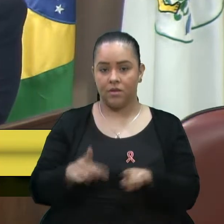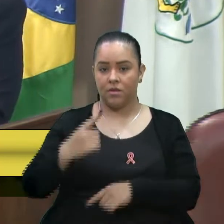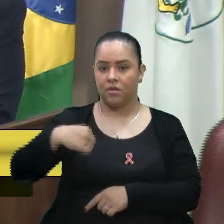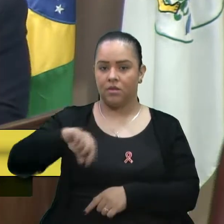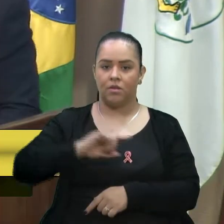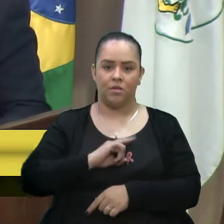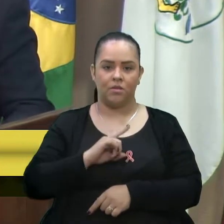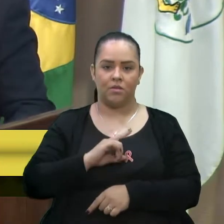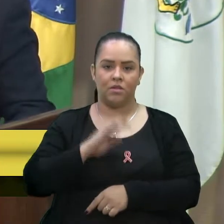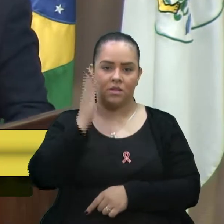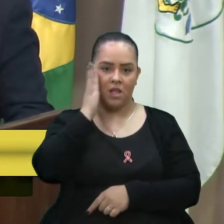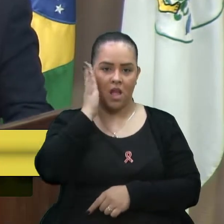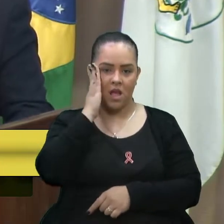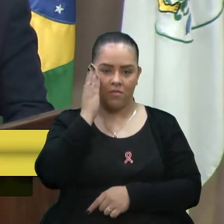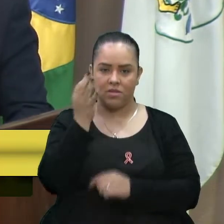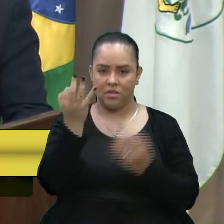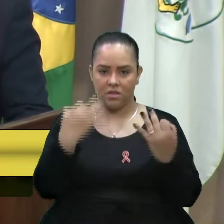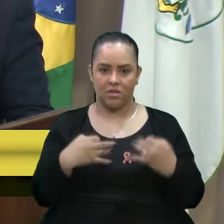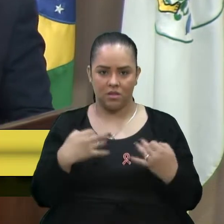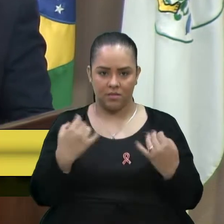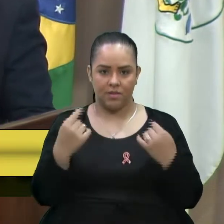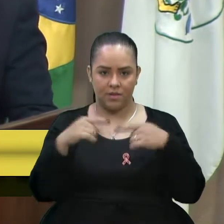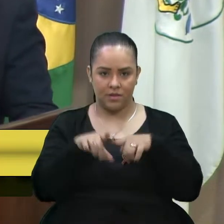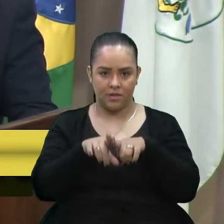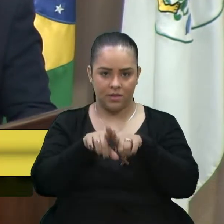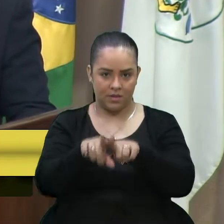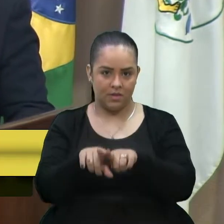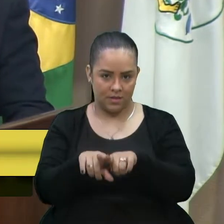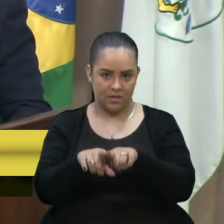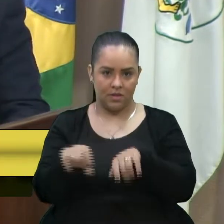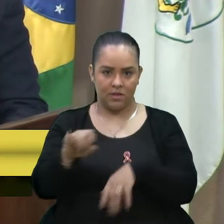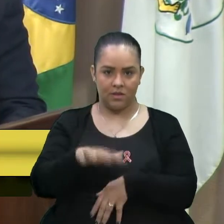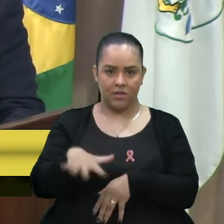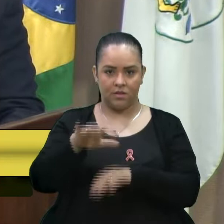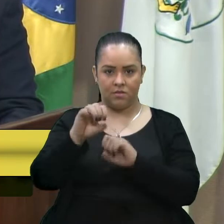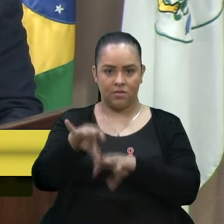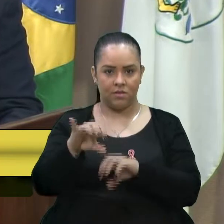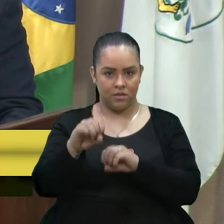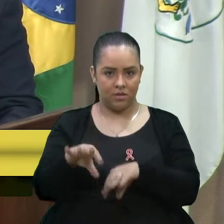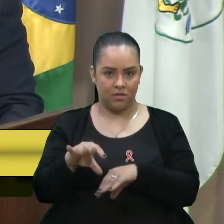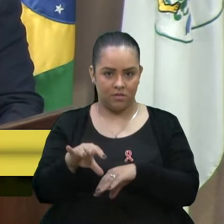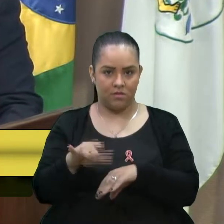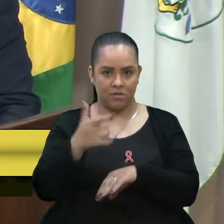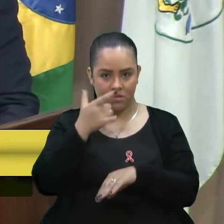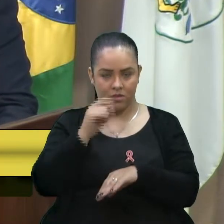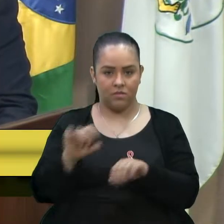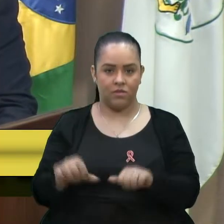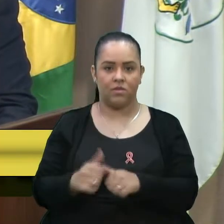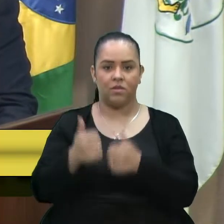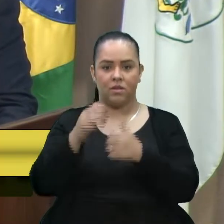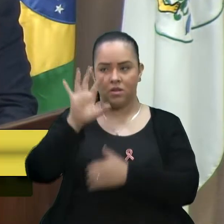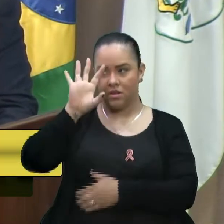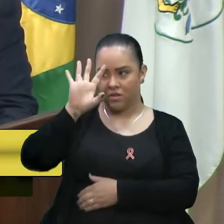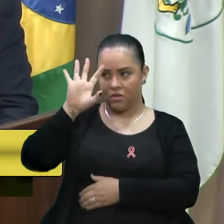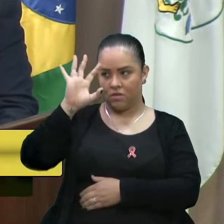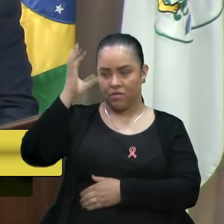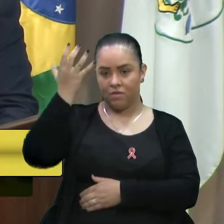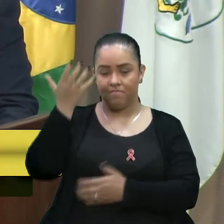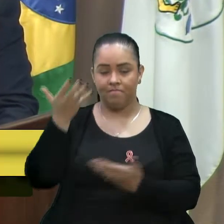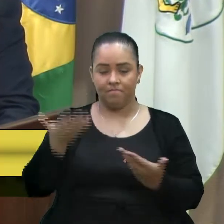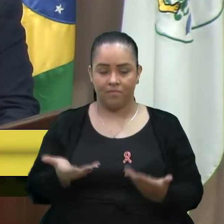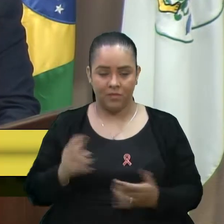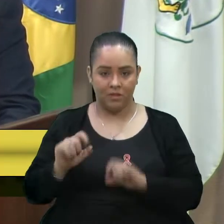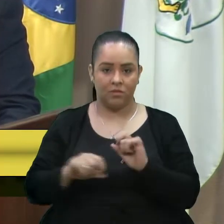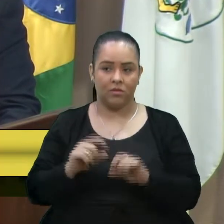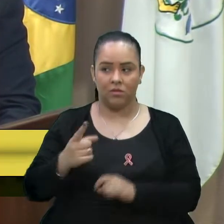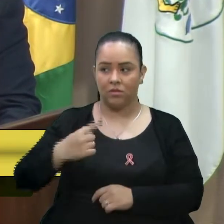plena convicção e certeza que a parceria pública-privada na área da educação vai vir para poder resolver, infelizmente, o